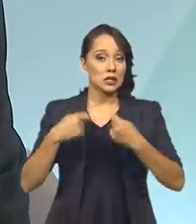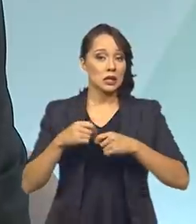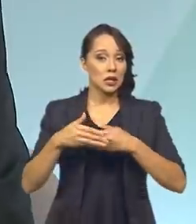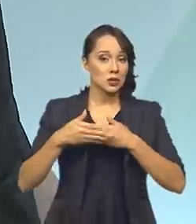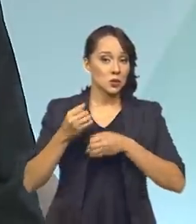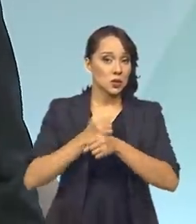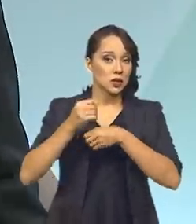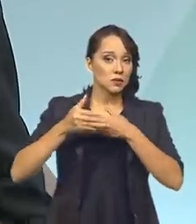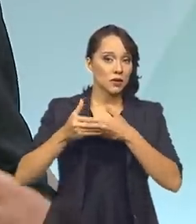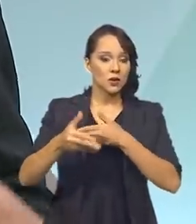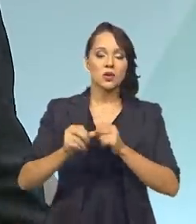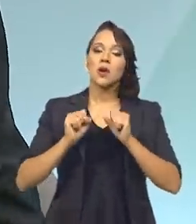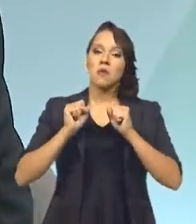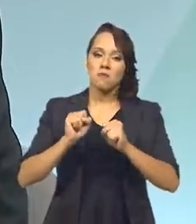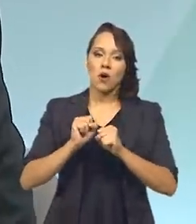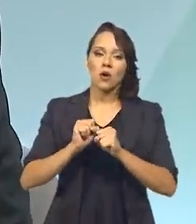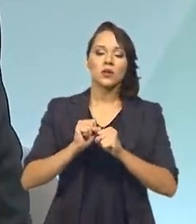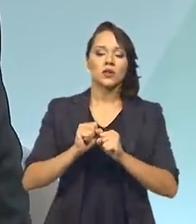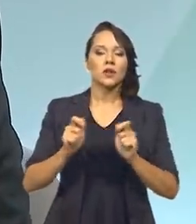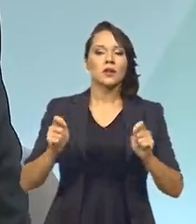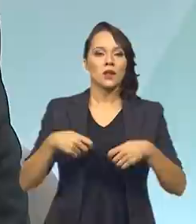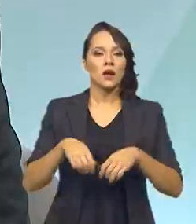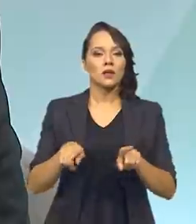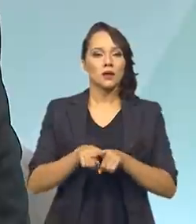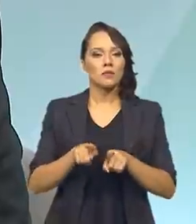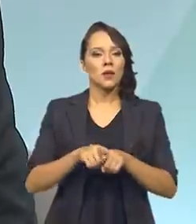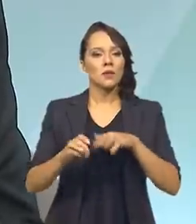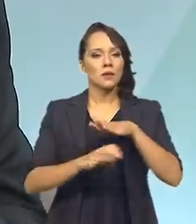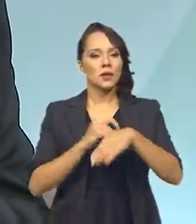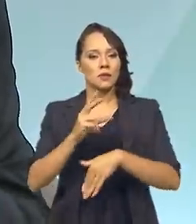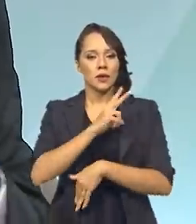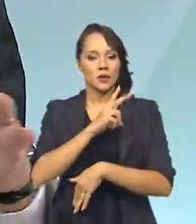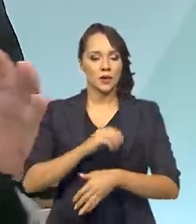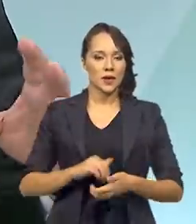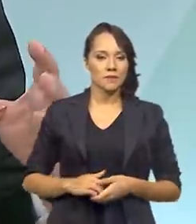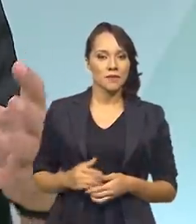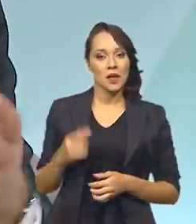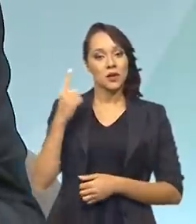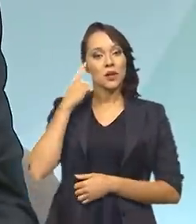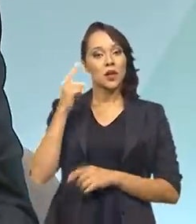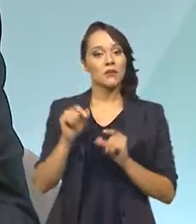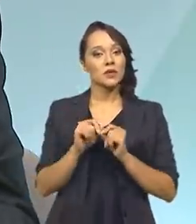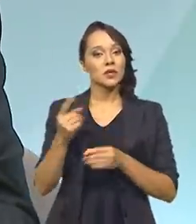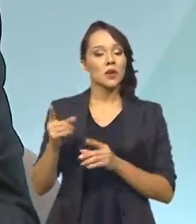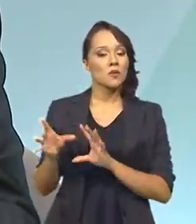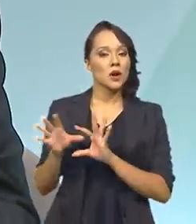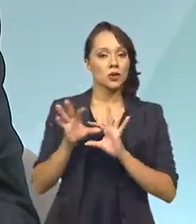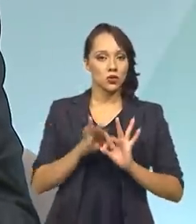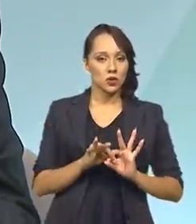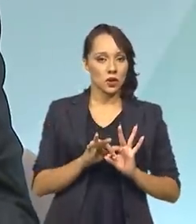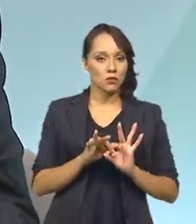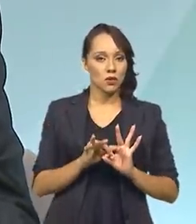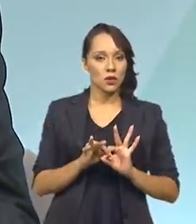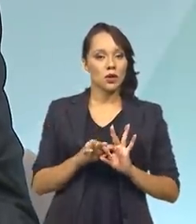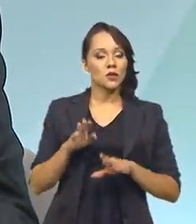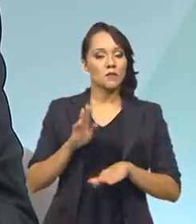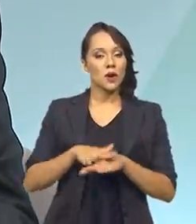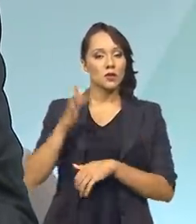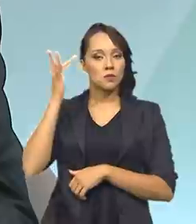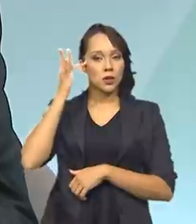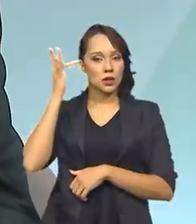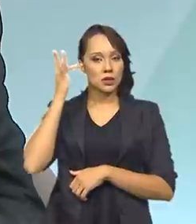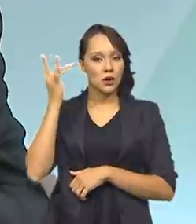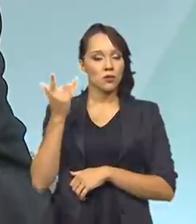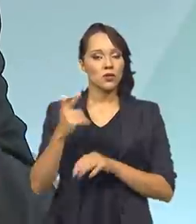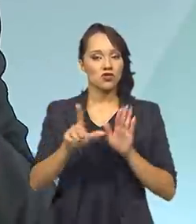próximos anos, possa ser suportada também pela iniciativa privada. Então, a ideia é fazermos uma conjunção de modernização de